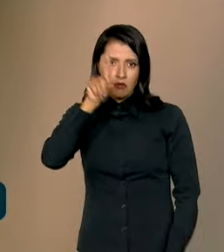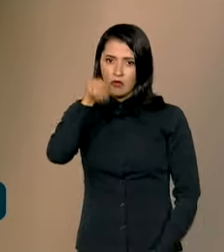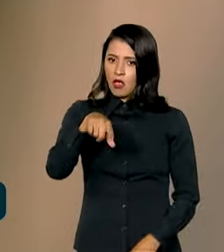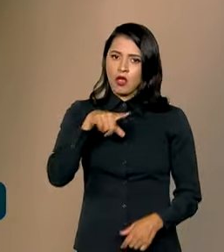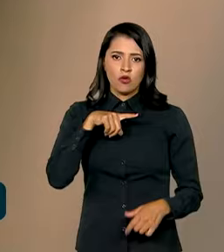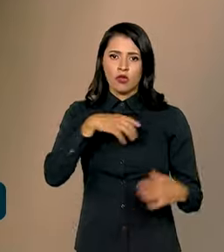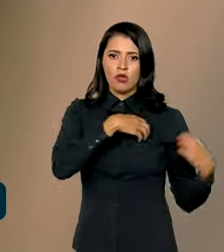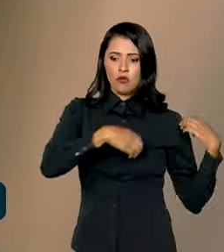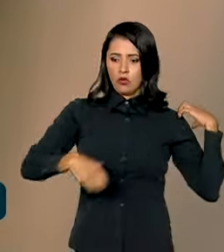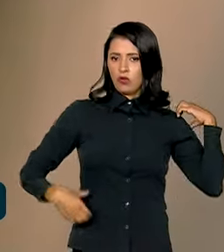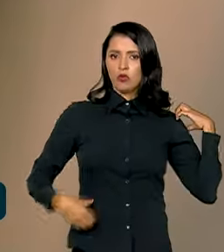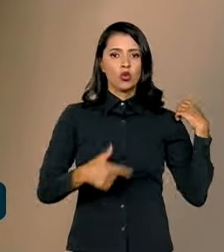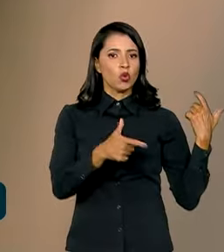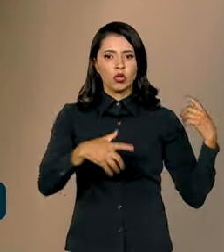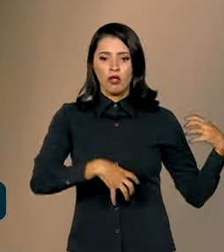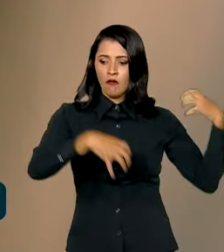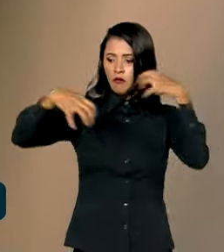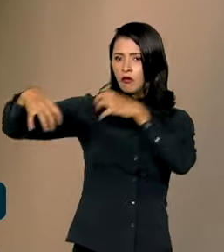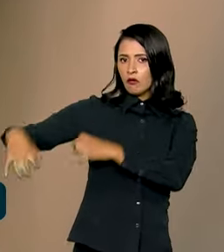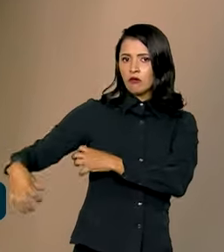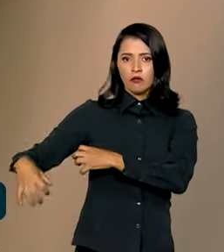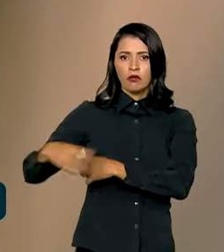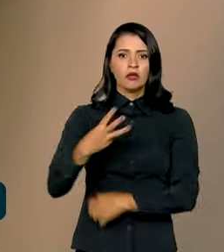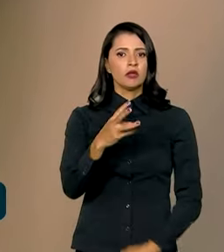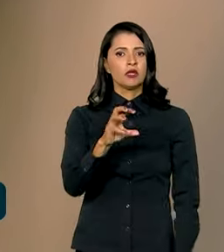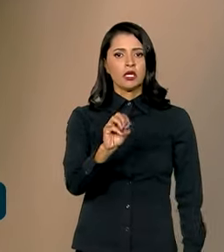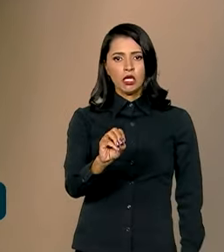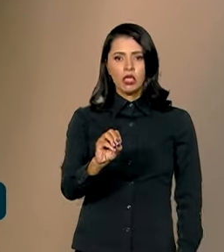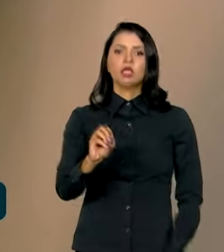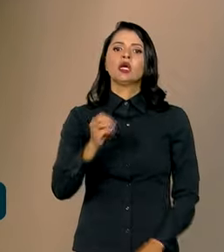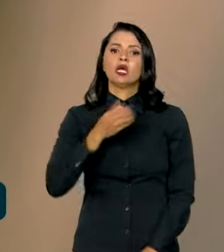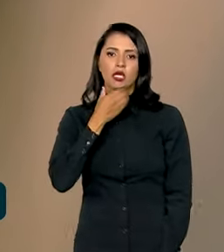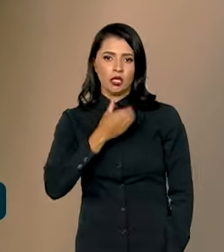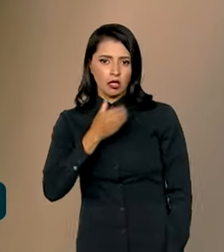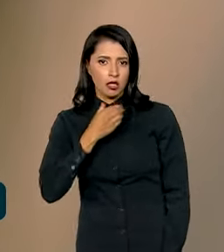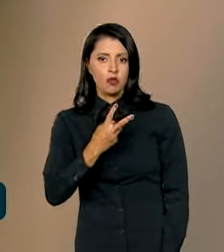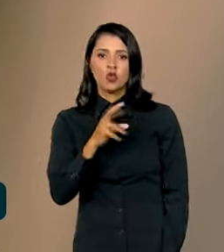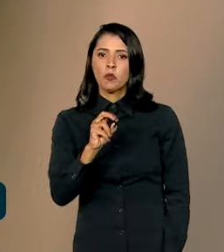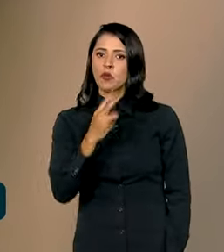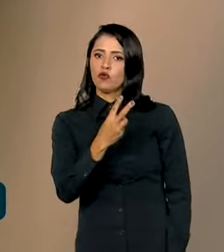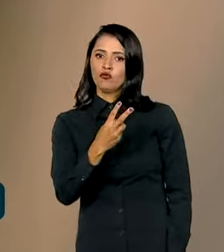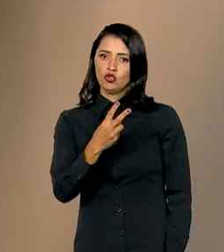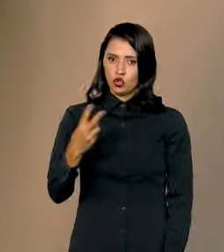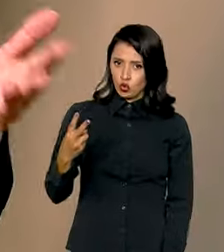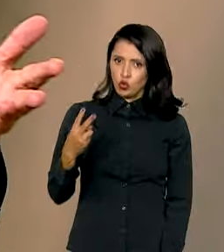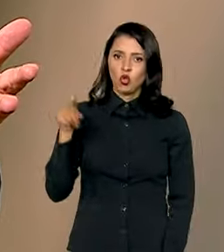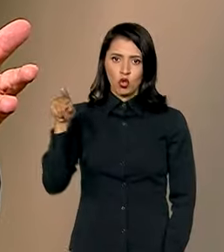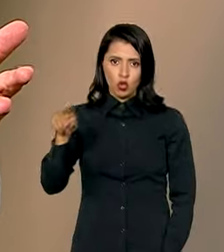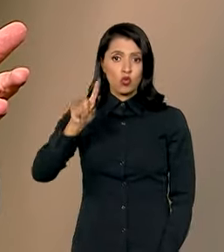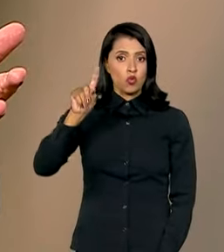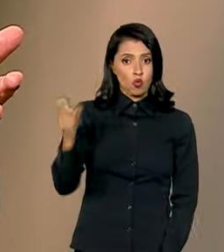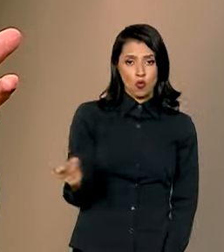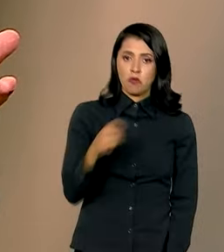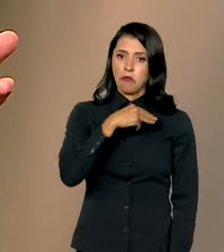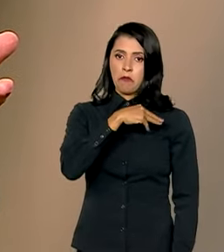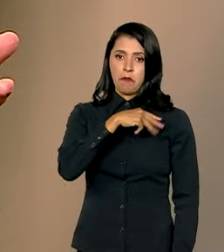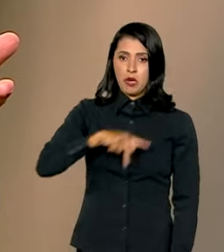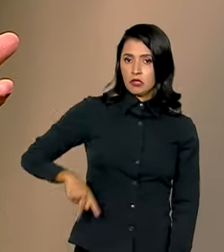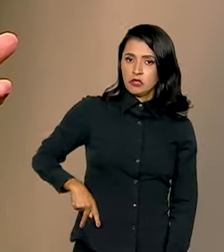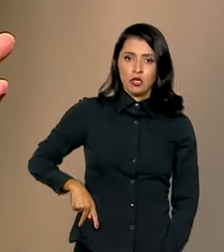faixa. Porque no dia 30 de dezembro de 2022, o ex-presidente fugiu do Brasil.